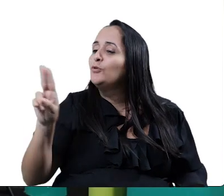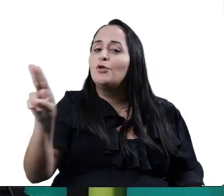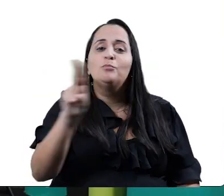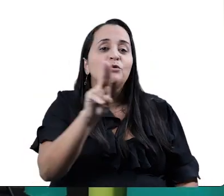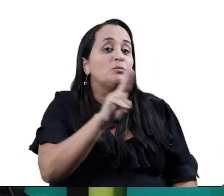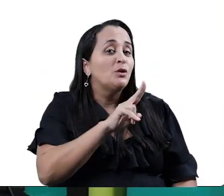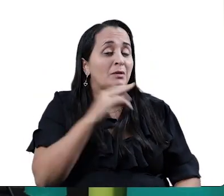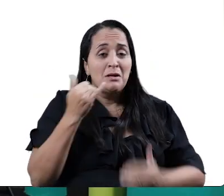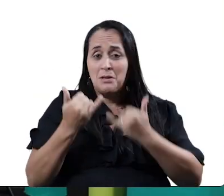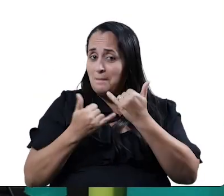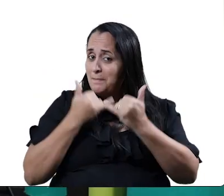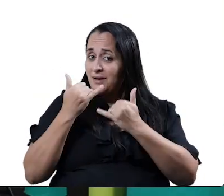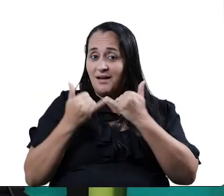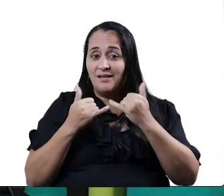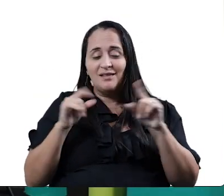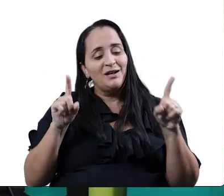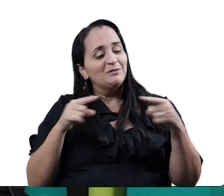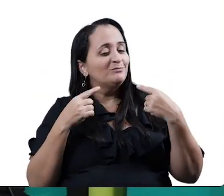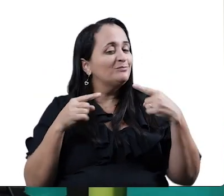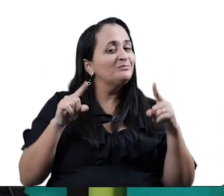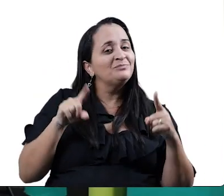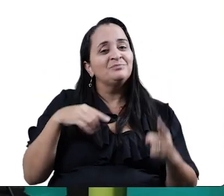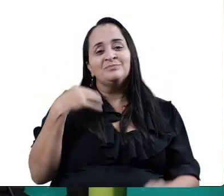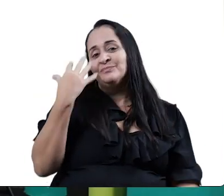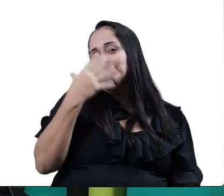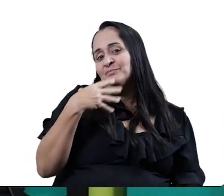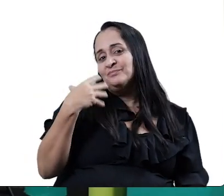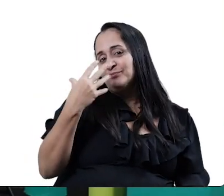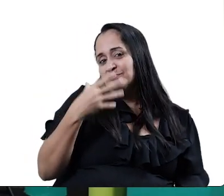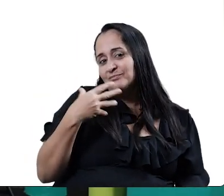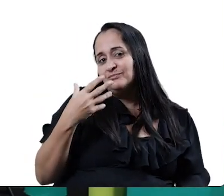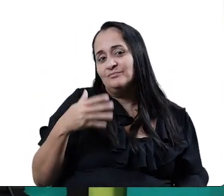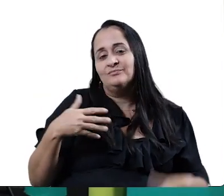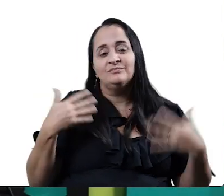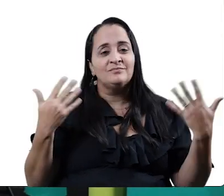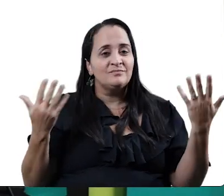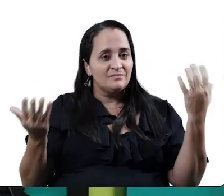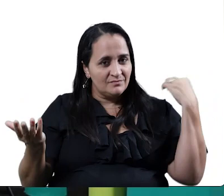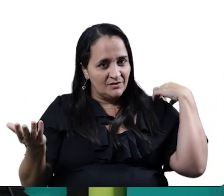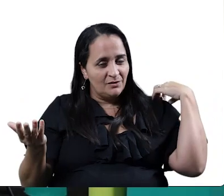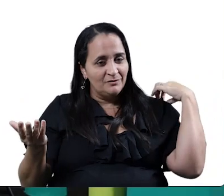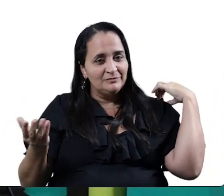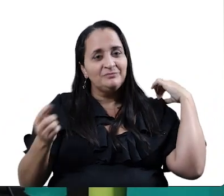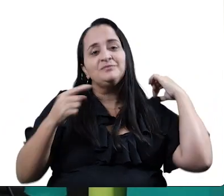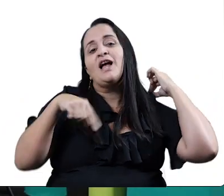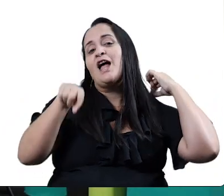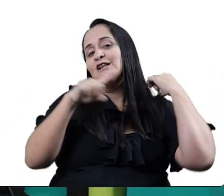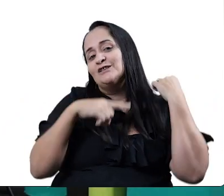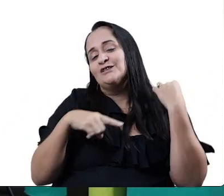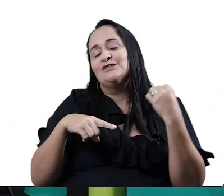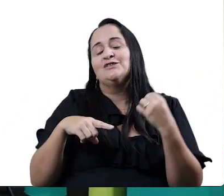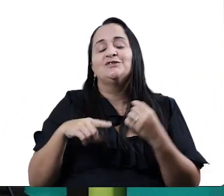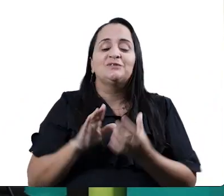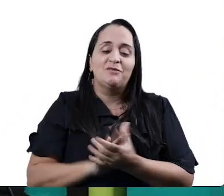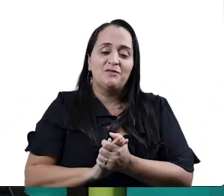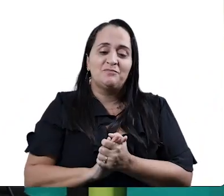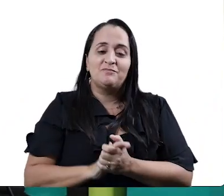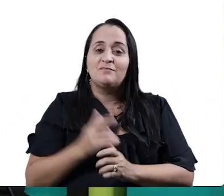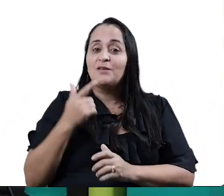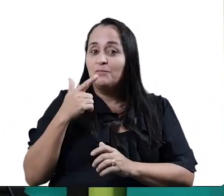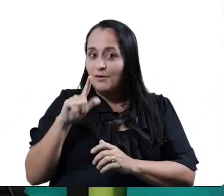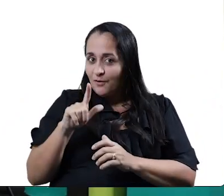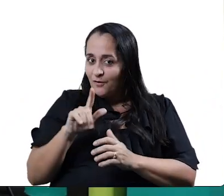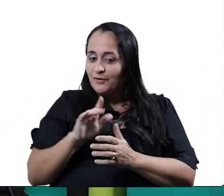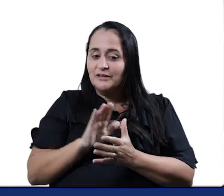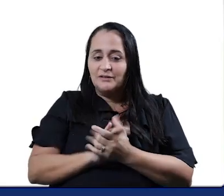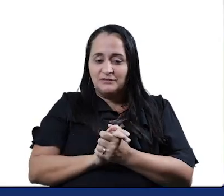verdade? Então, fica mais fácil, porque com a canção a gente grava melhor. Vamos lá, mais uma vez?